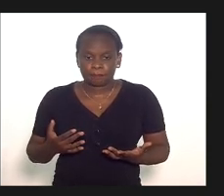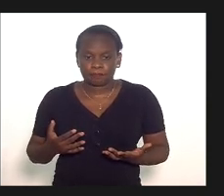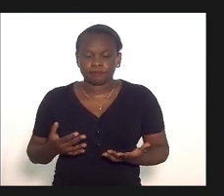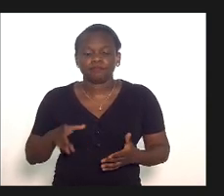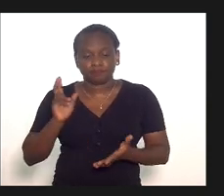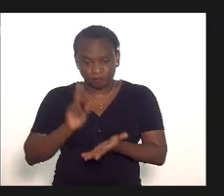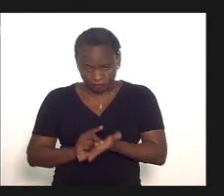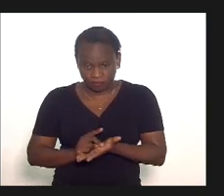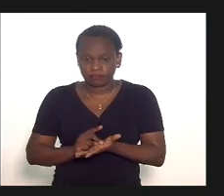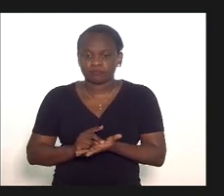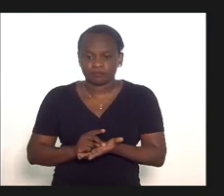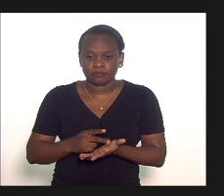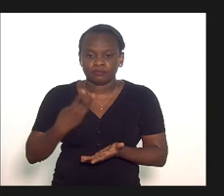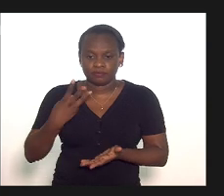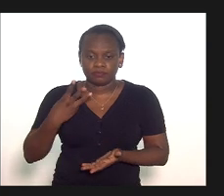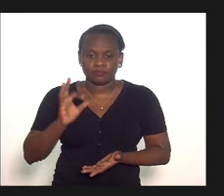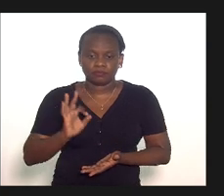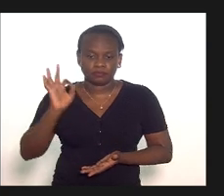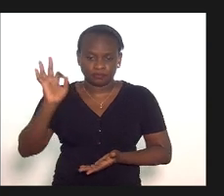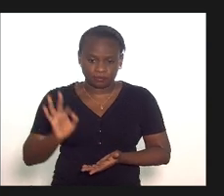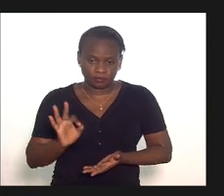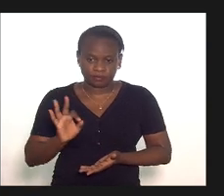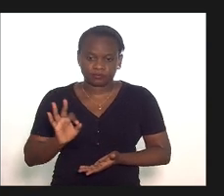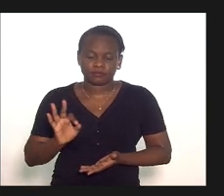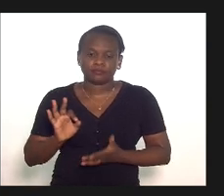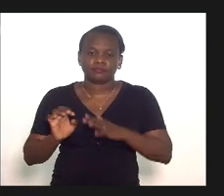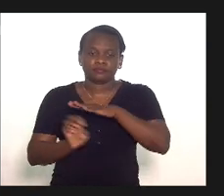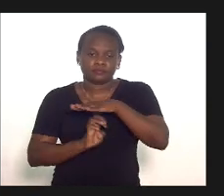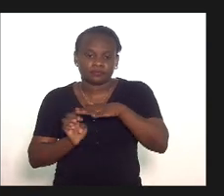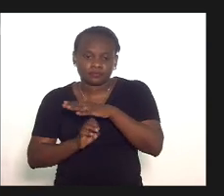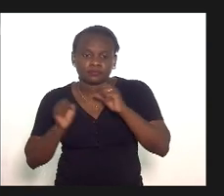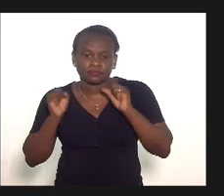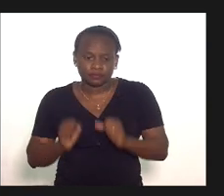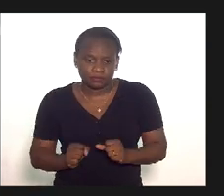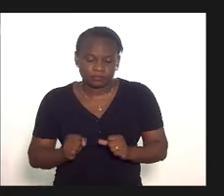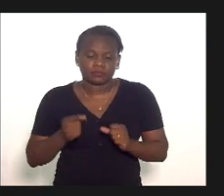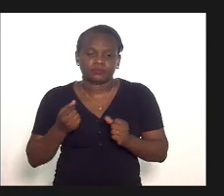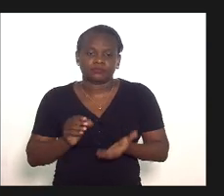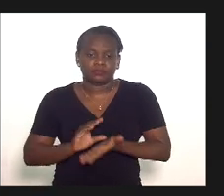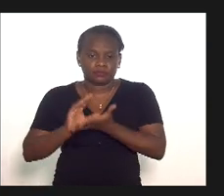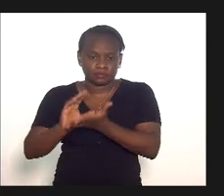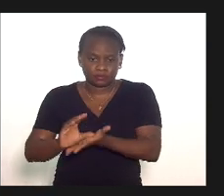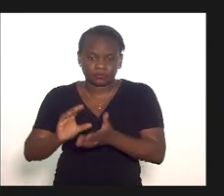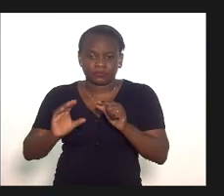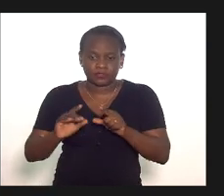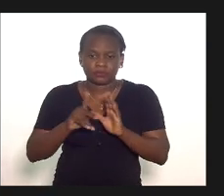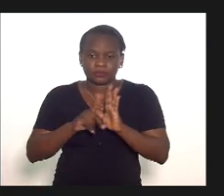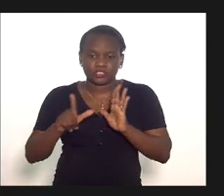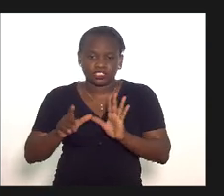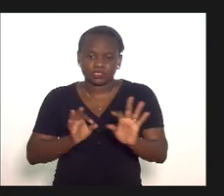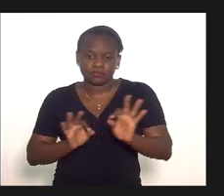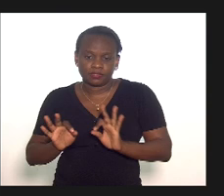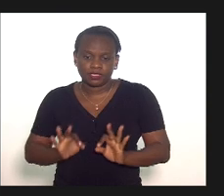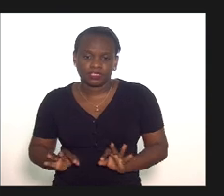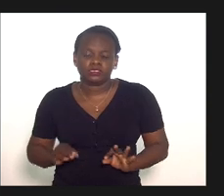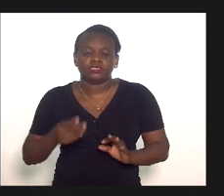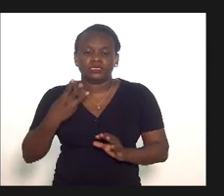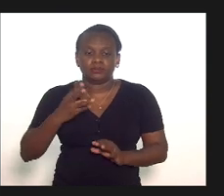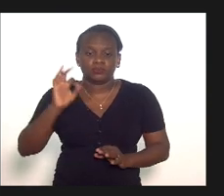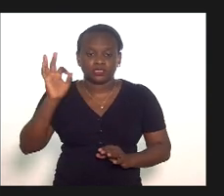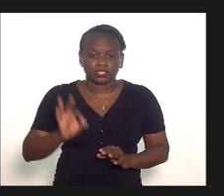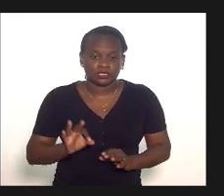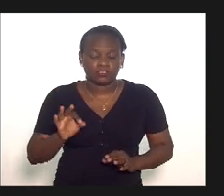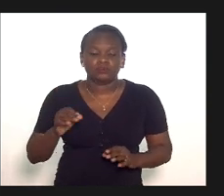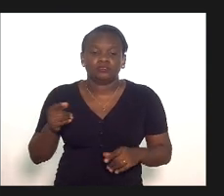realmente são 3% as empresas elas podem dedicar a esses projetos 3% do valor